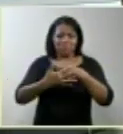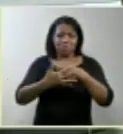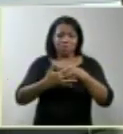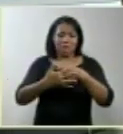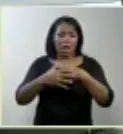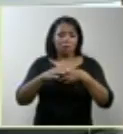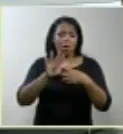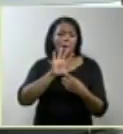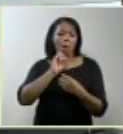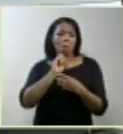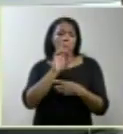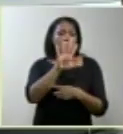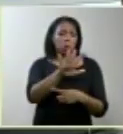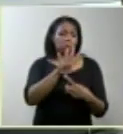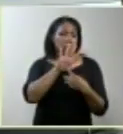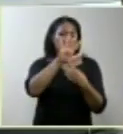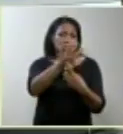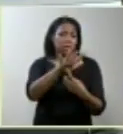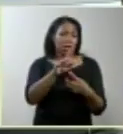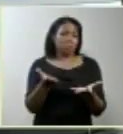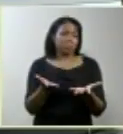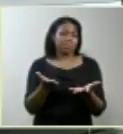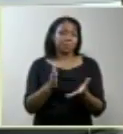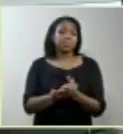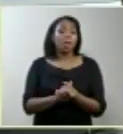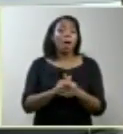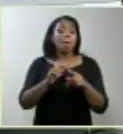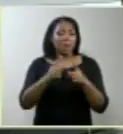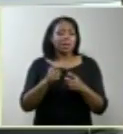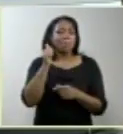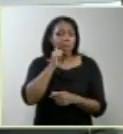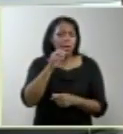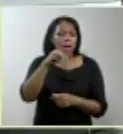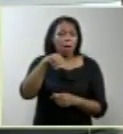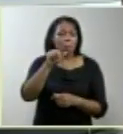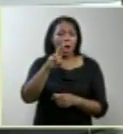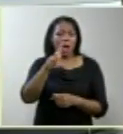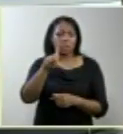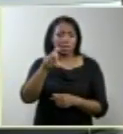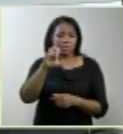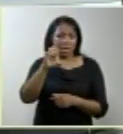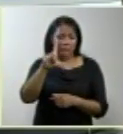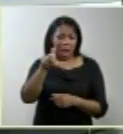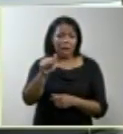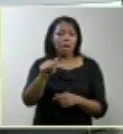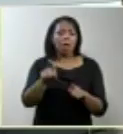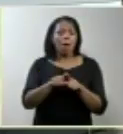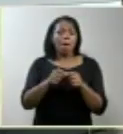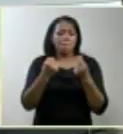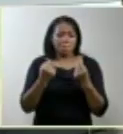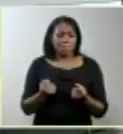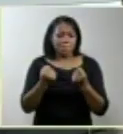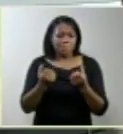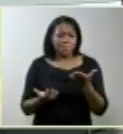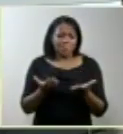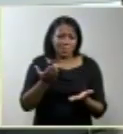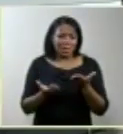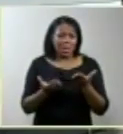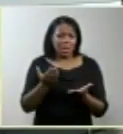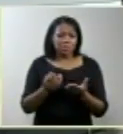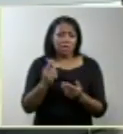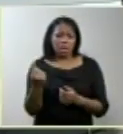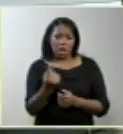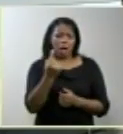Ficava dando um líquido, inclusive, o tempo todo. A Marcela, em termos de peso e altura, ela teve um desenvolvimento dentro dos